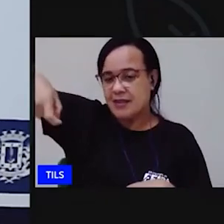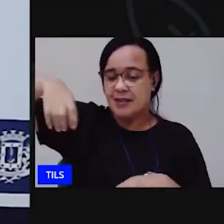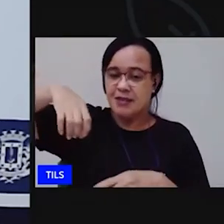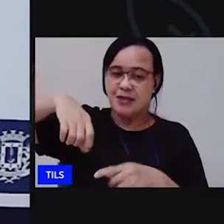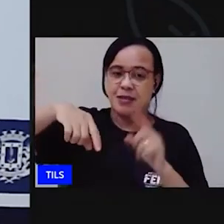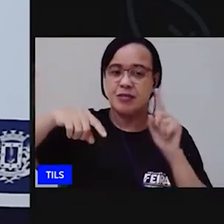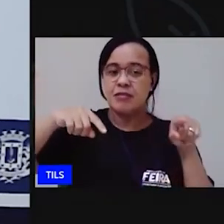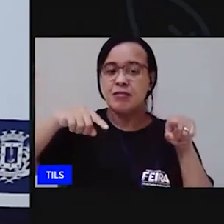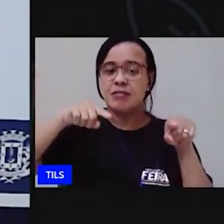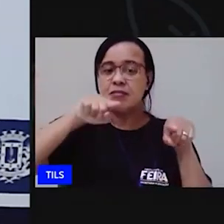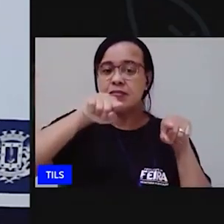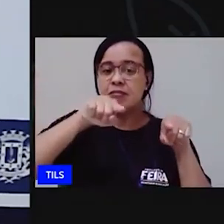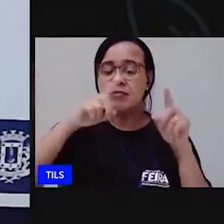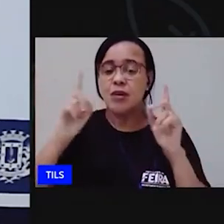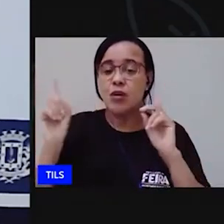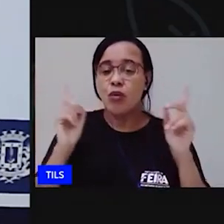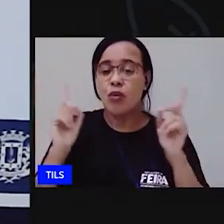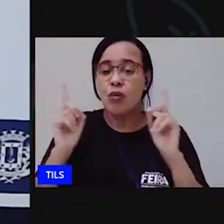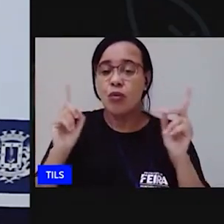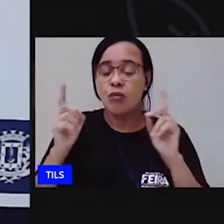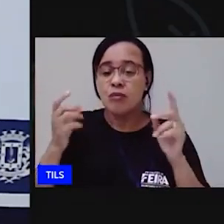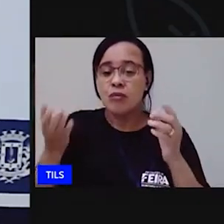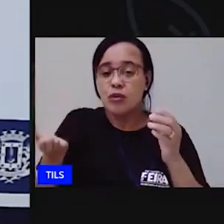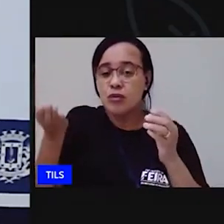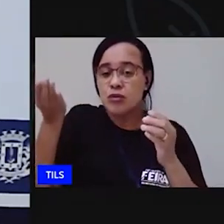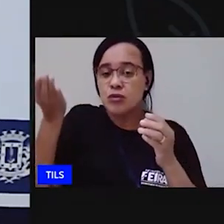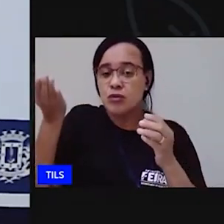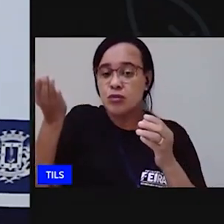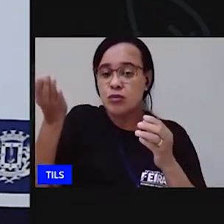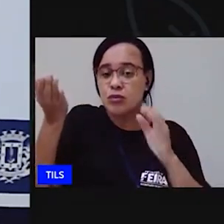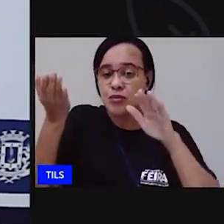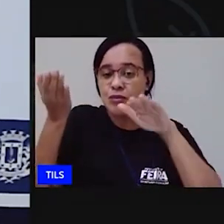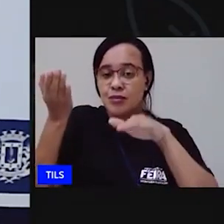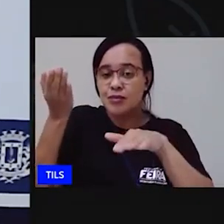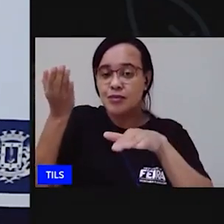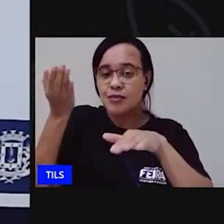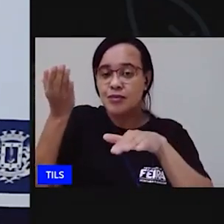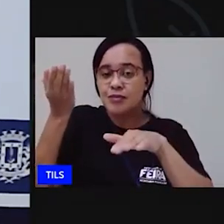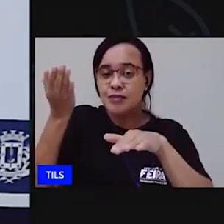quem foi que desceu que foi que subiu olha